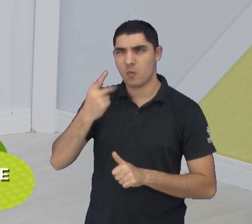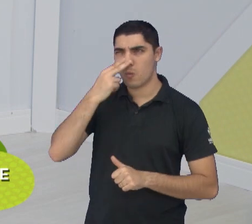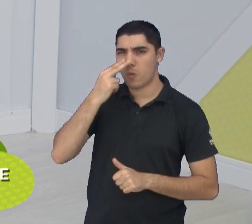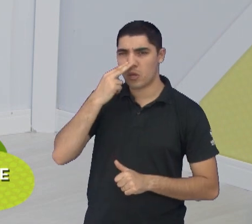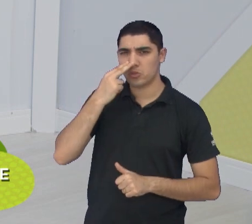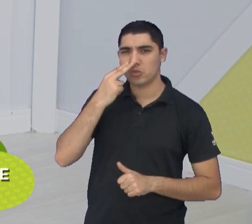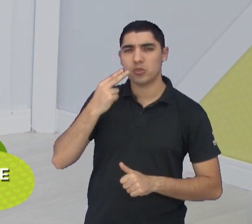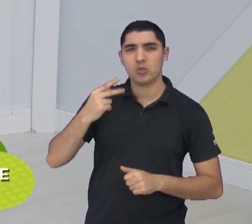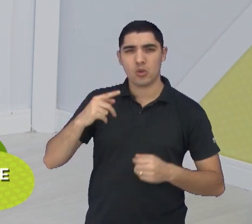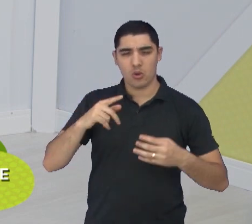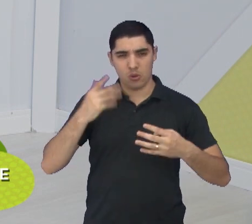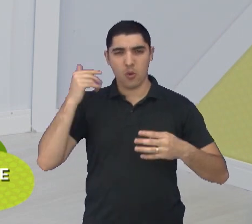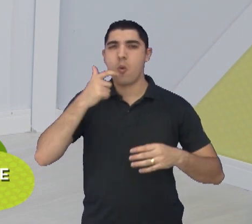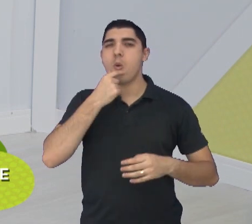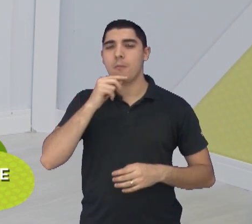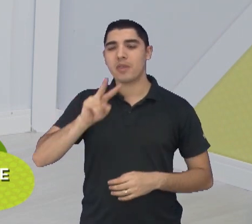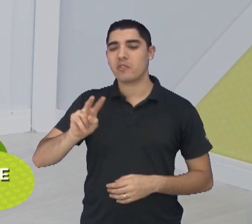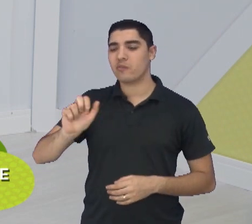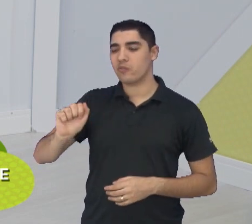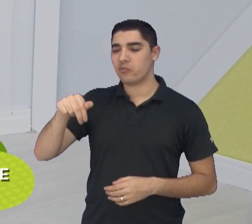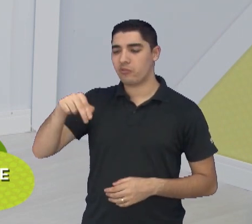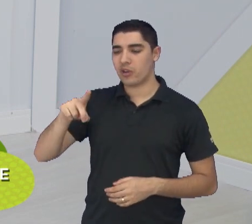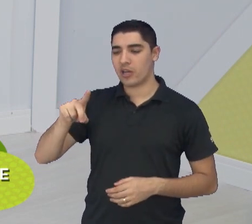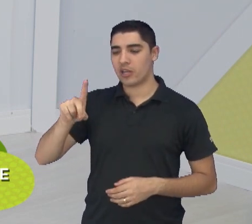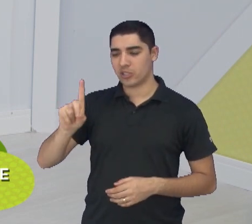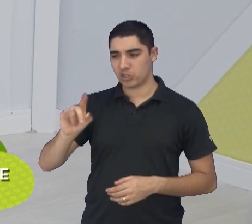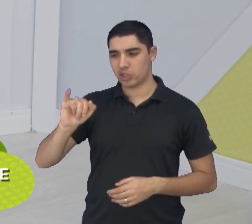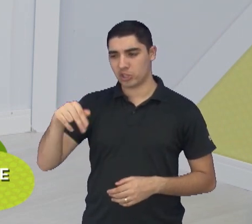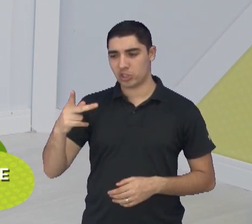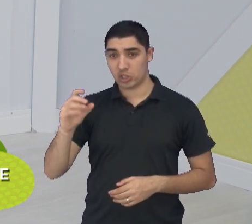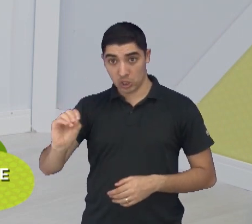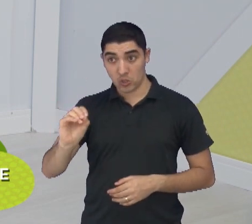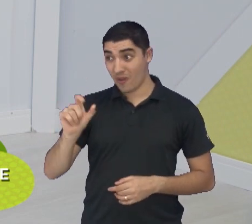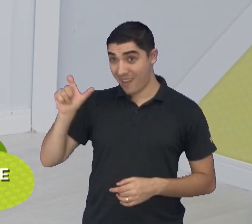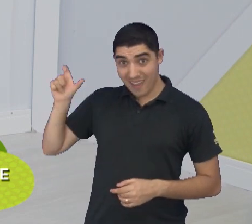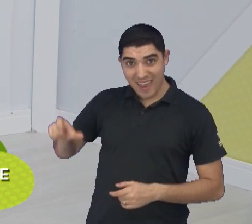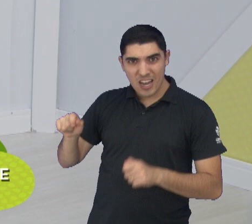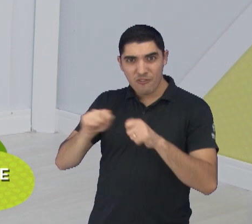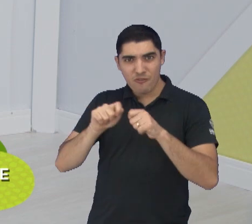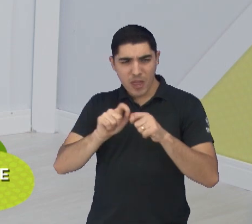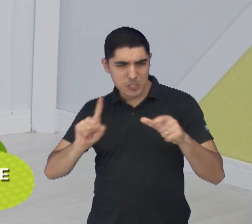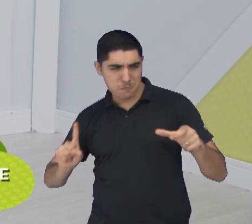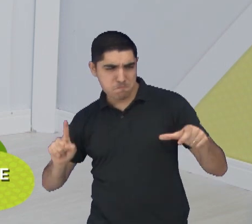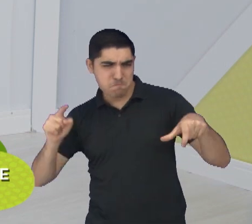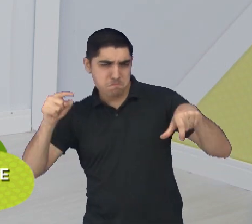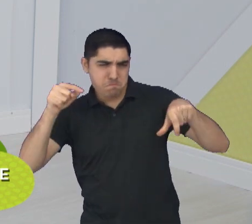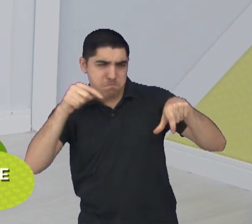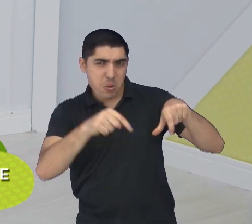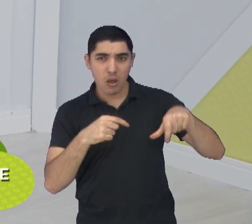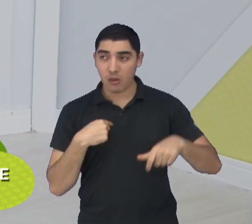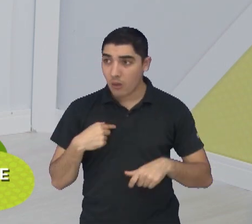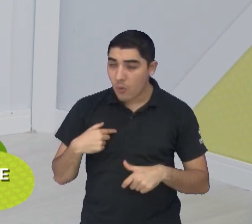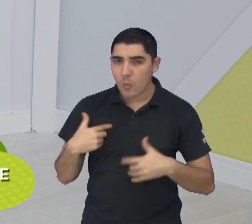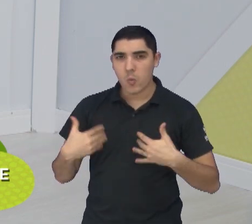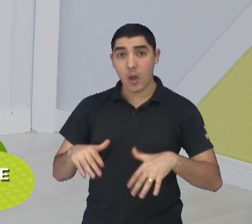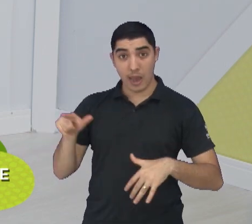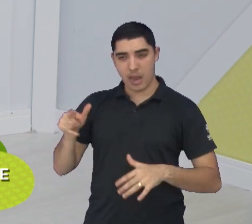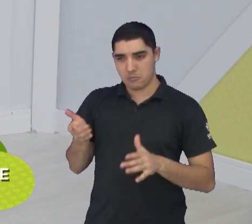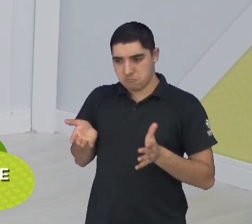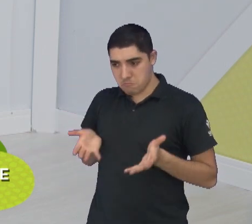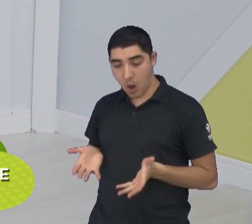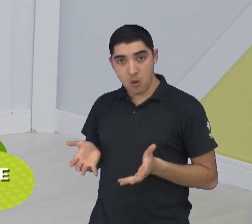segundo gol do Vandinho, no último jogo da rodada aí da Liga Paulista, foi qualquer coisa. Ele recebeu,